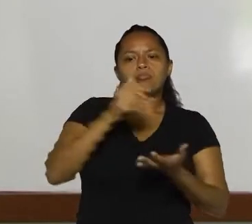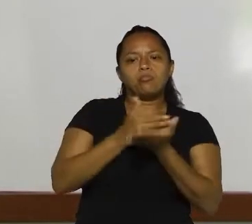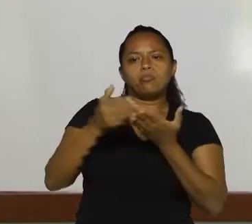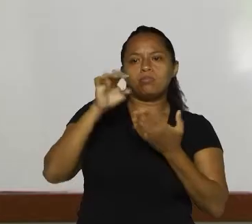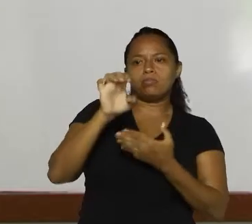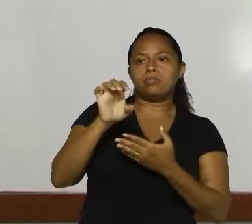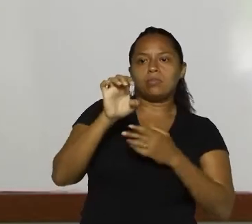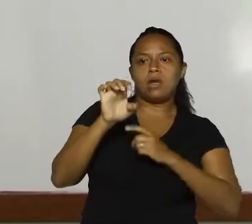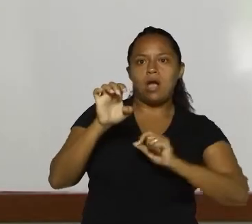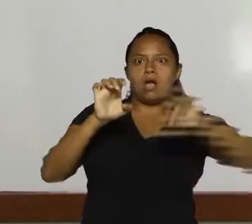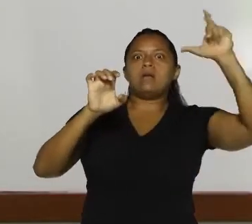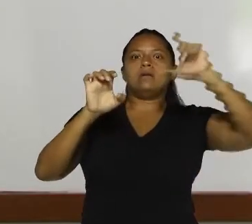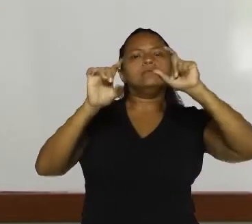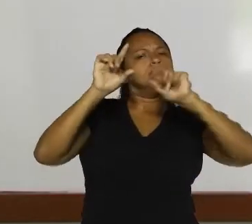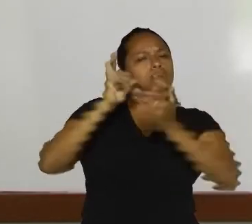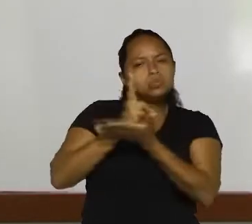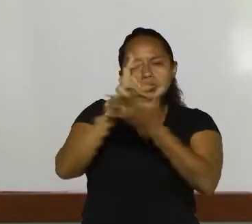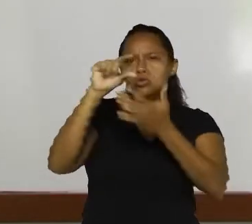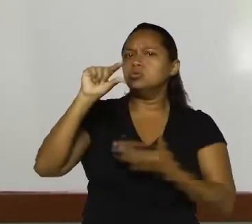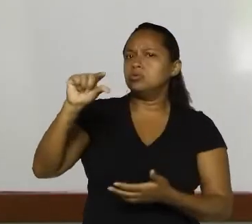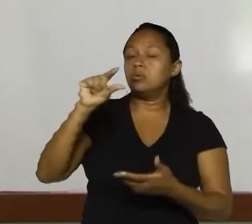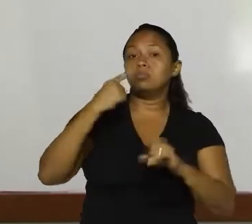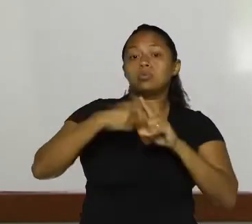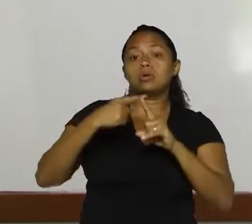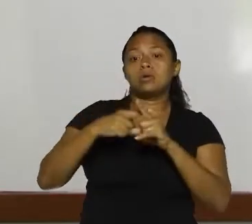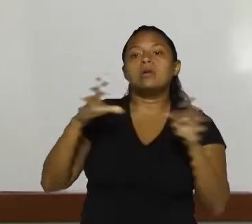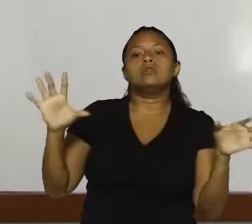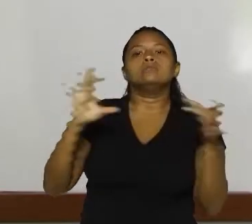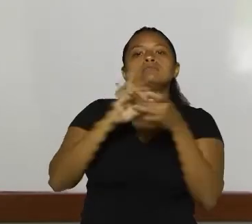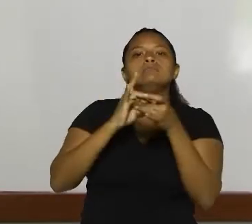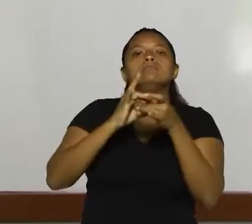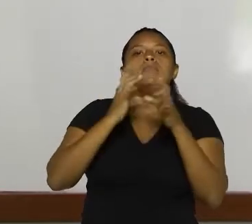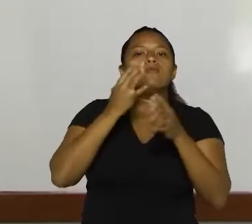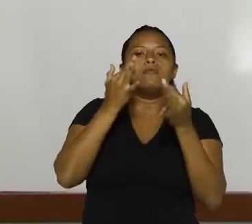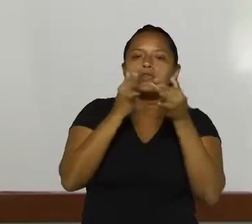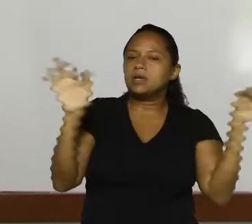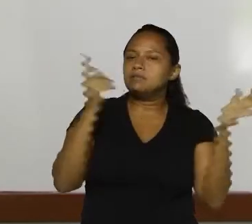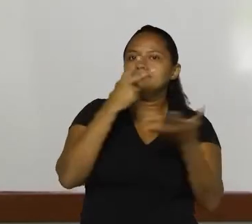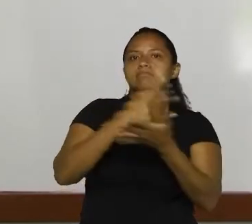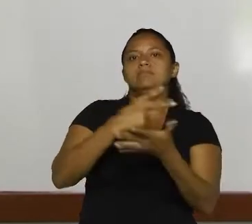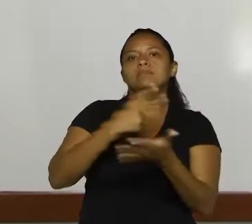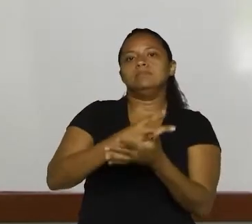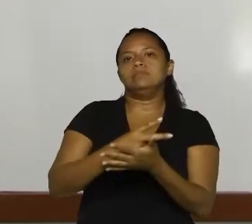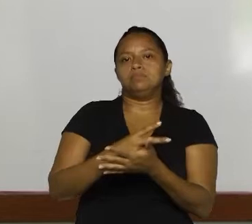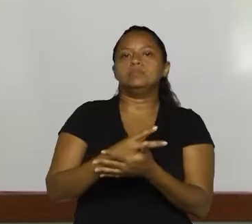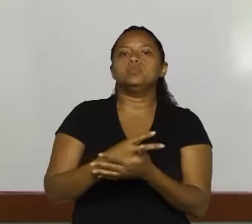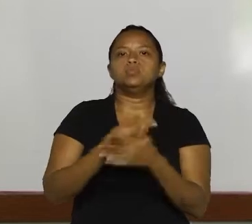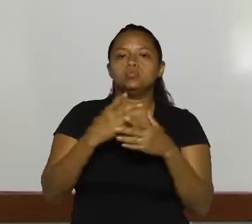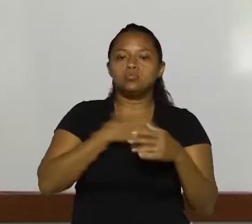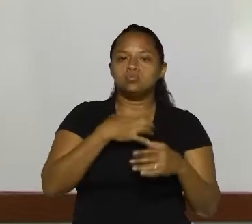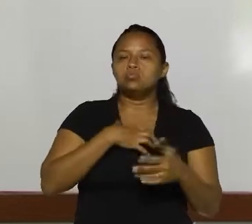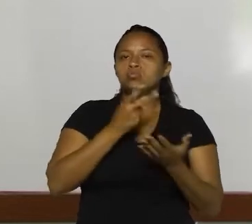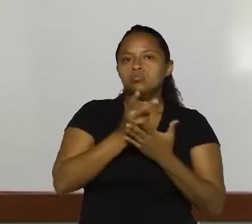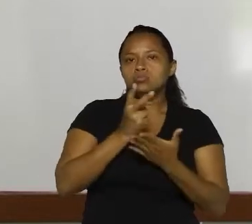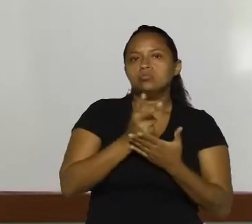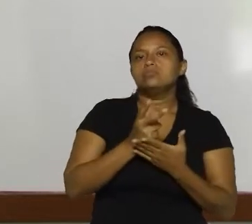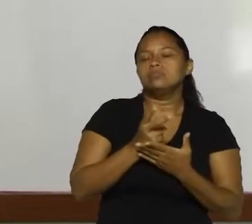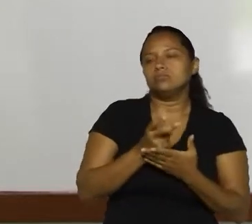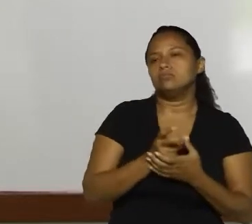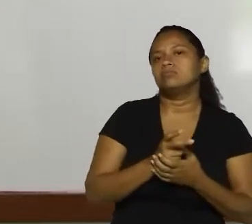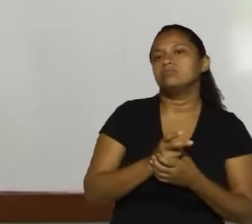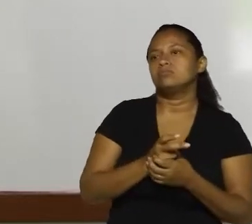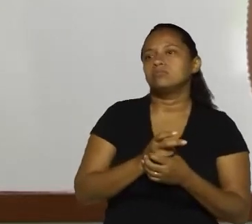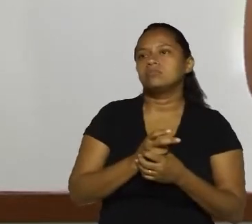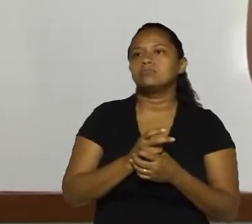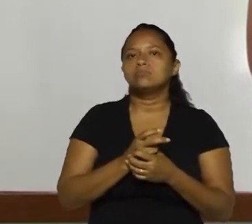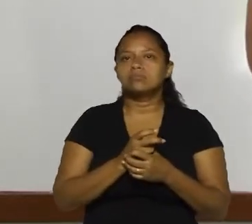aqui com letra maiúscula. Vou iniciar com letra minúscula porque faz parte da mesma frase, da mesma ideia, do mesmo enunciado. Certo?